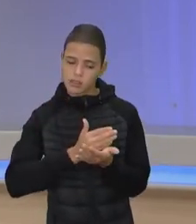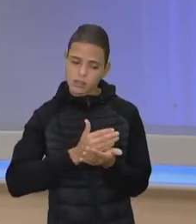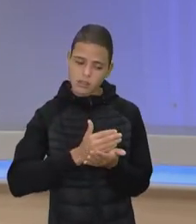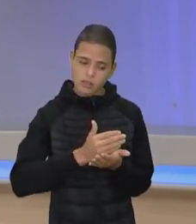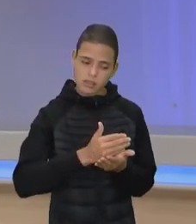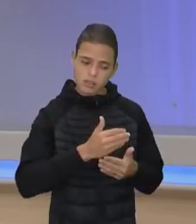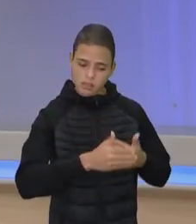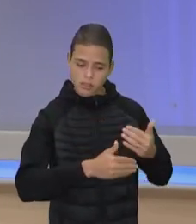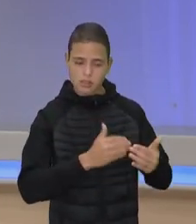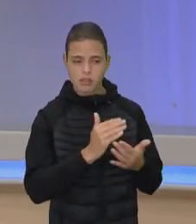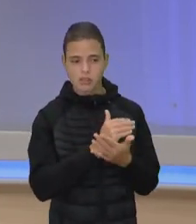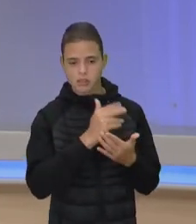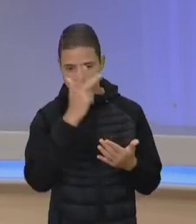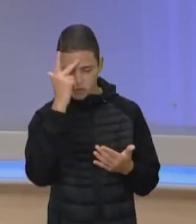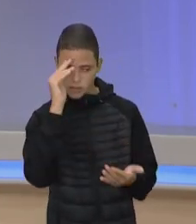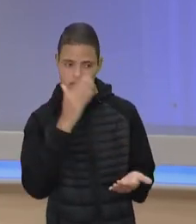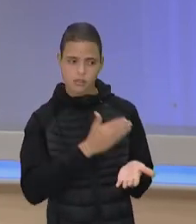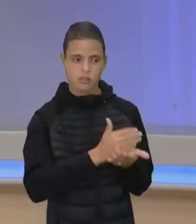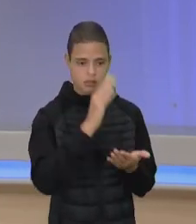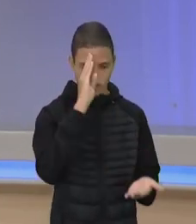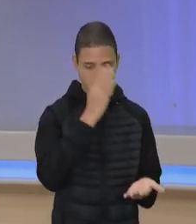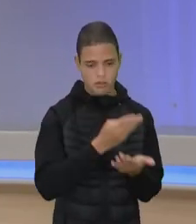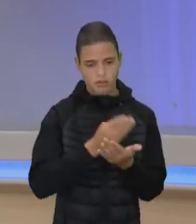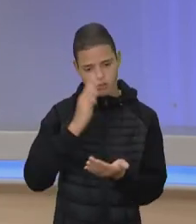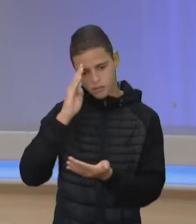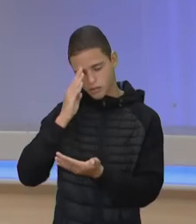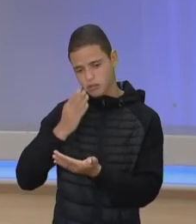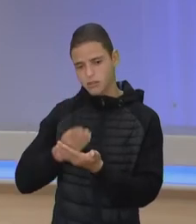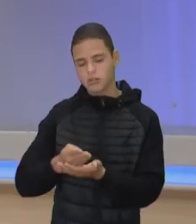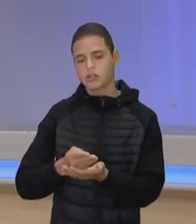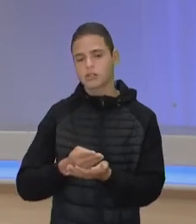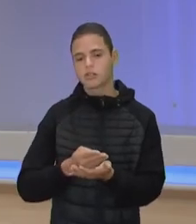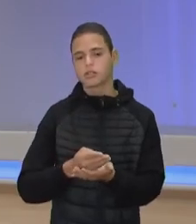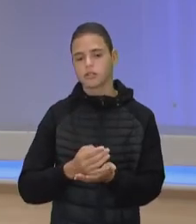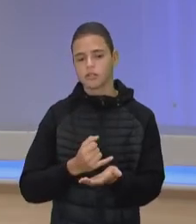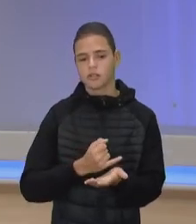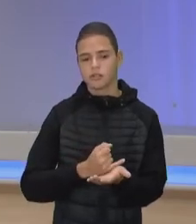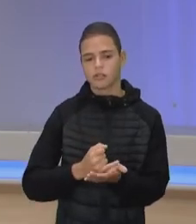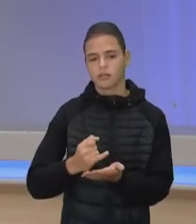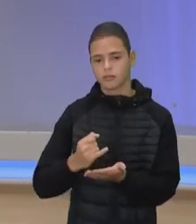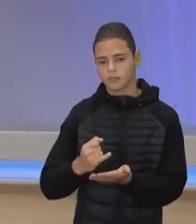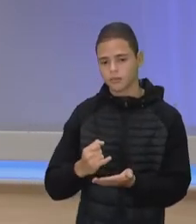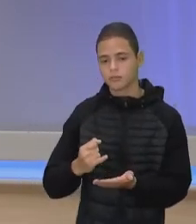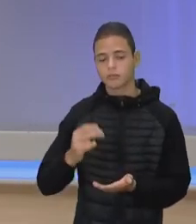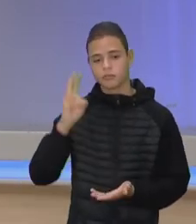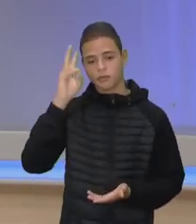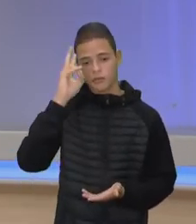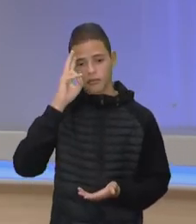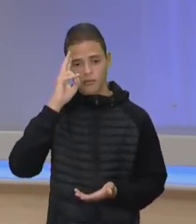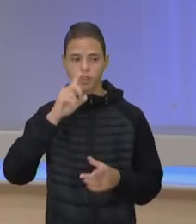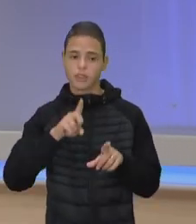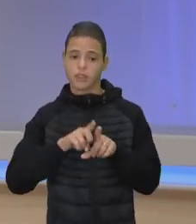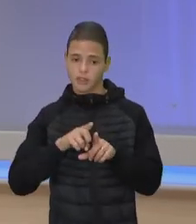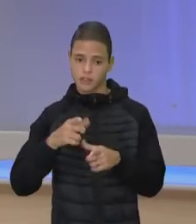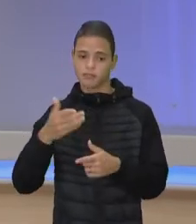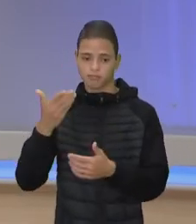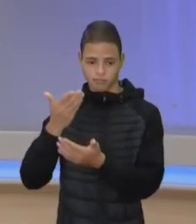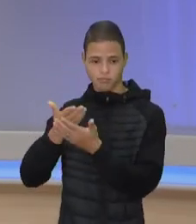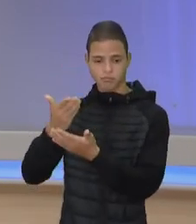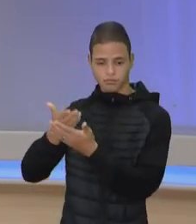pessoas, tá certo? Então, feita essa longa introdução, que é retomando também as outras aulas,